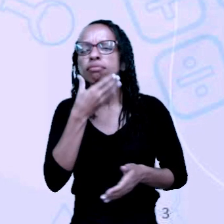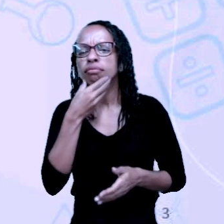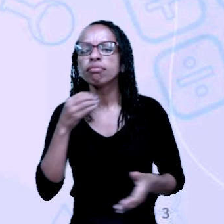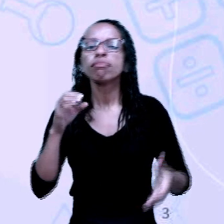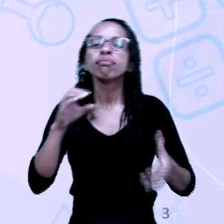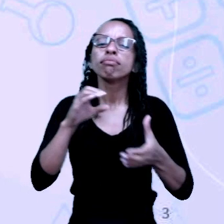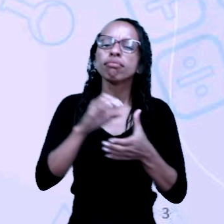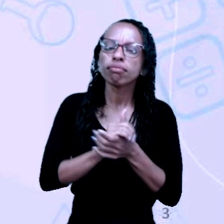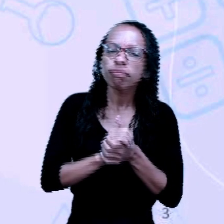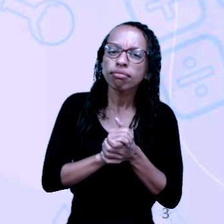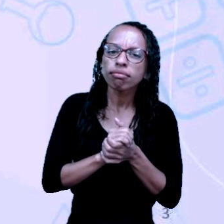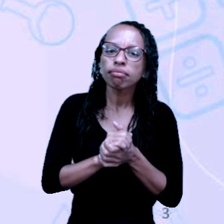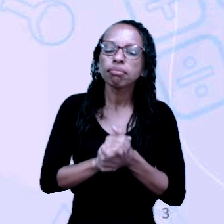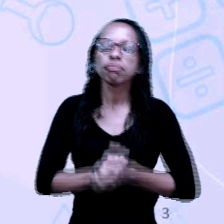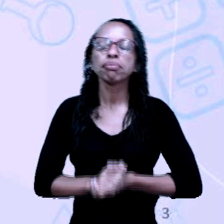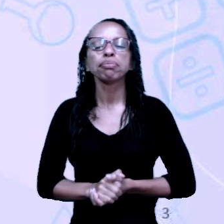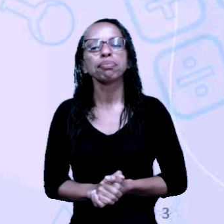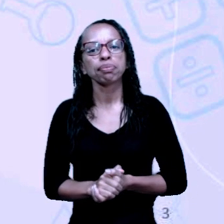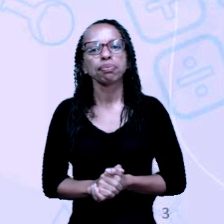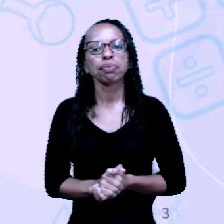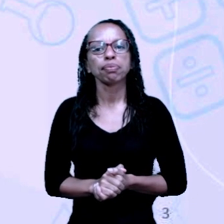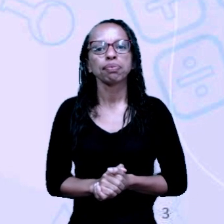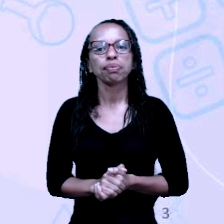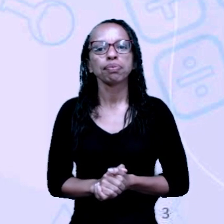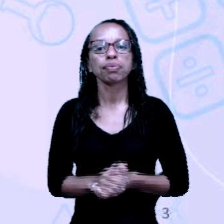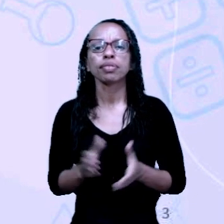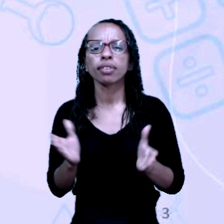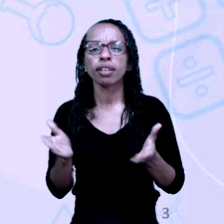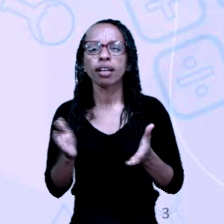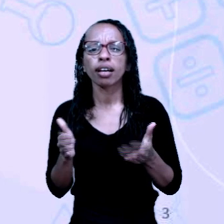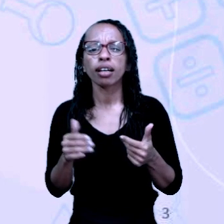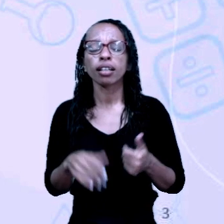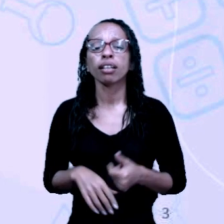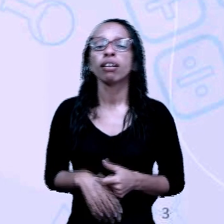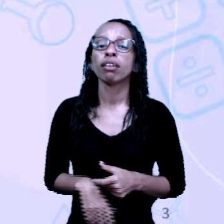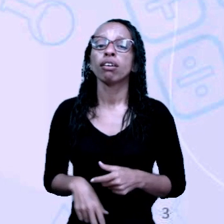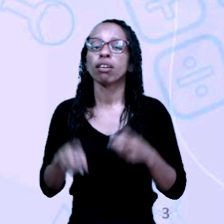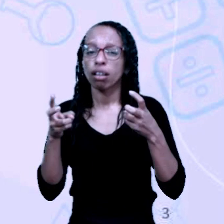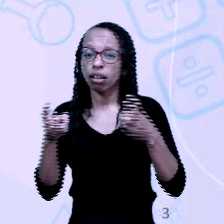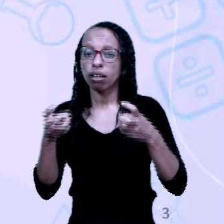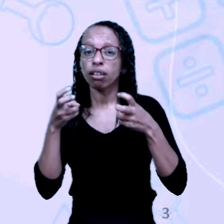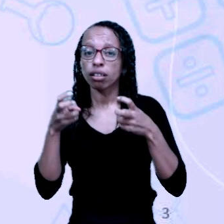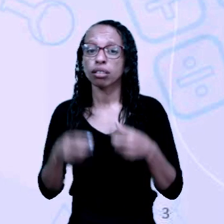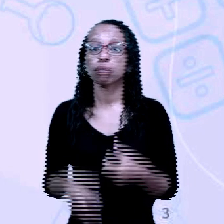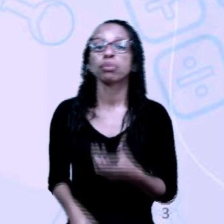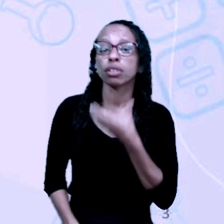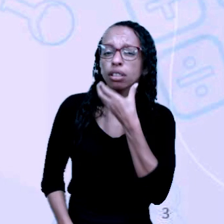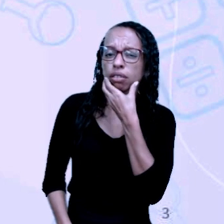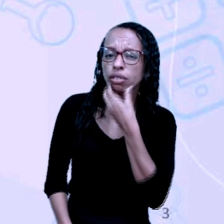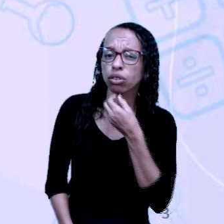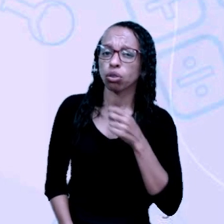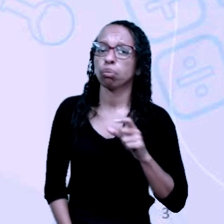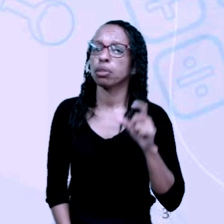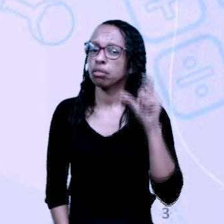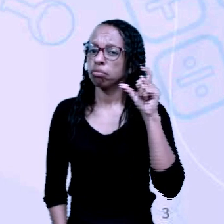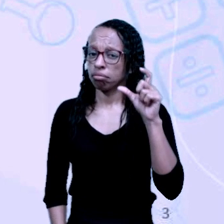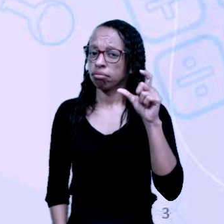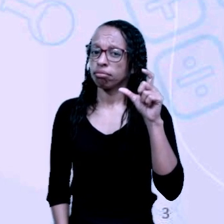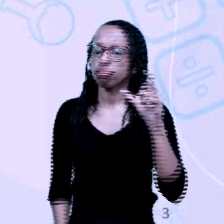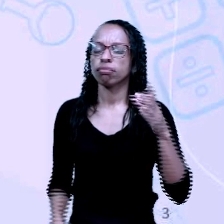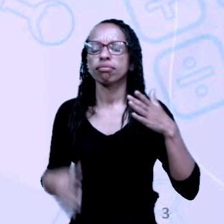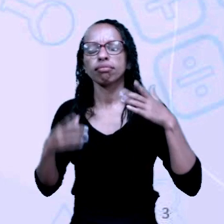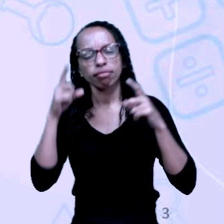que daqui a pouco a gente vai ler. O seu marido, por sua vez, ele está com uma expressão serena,